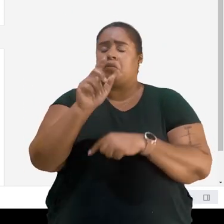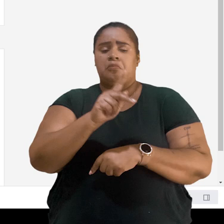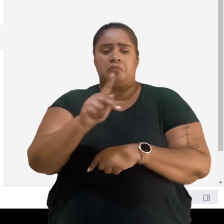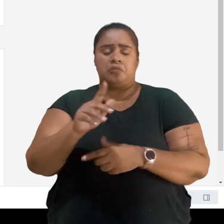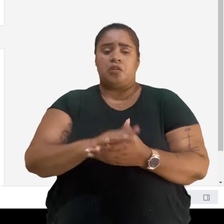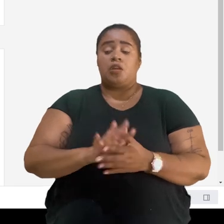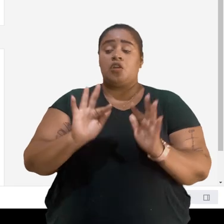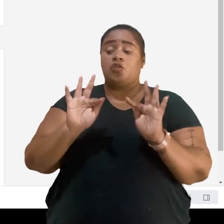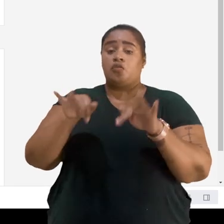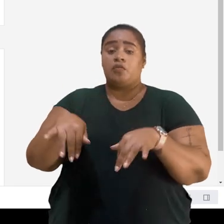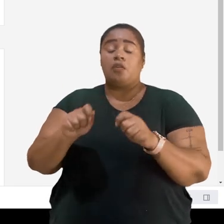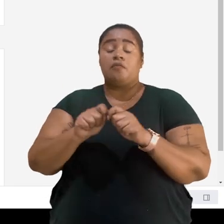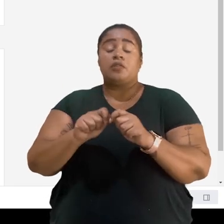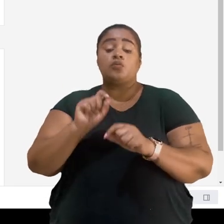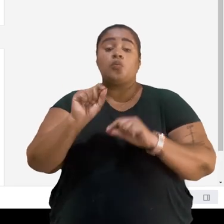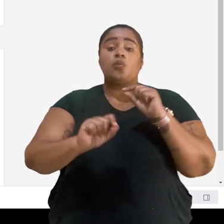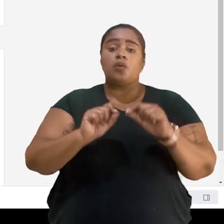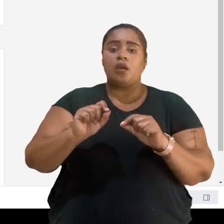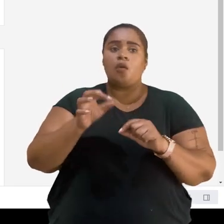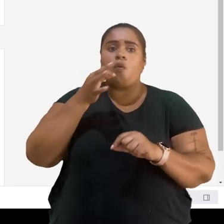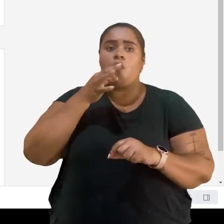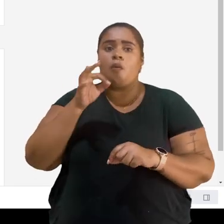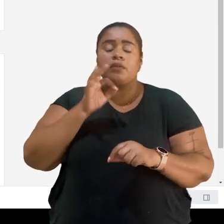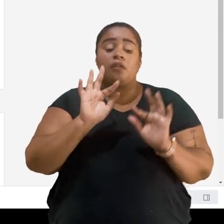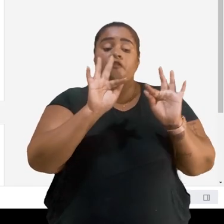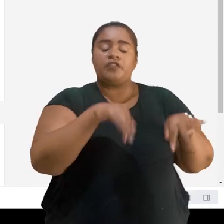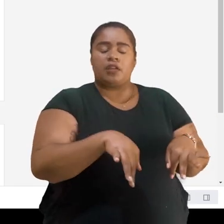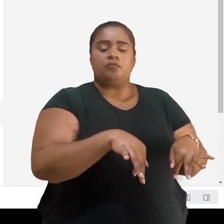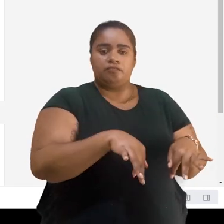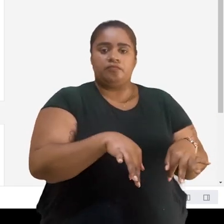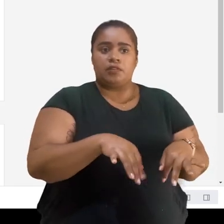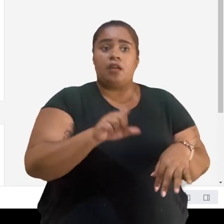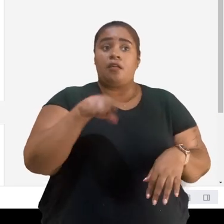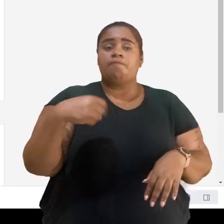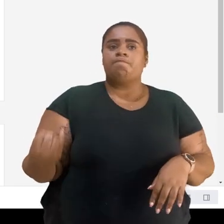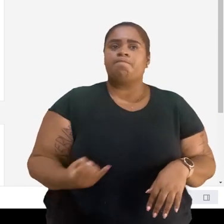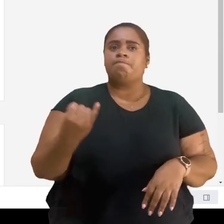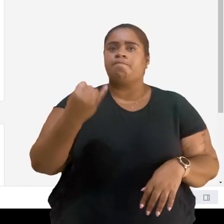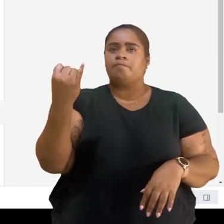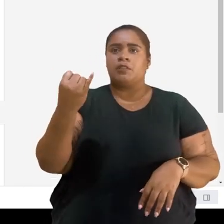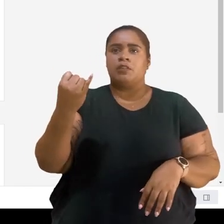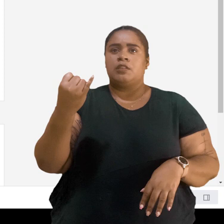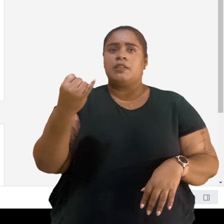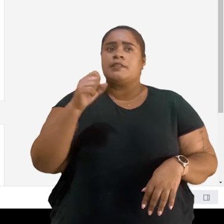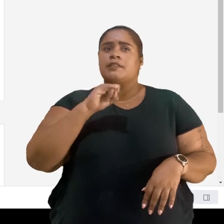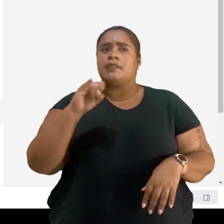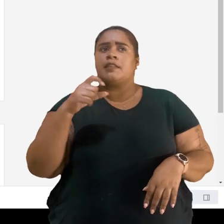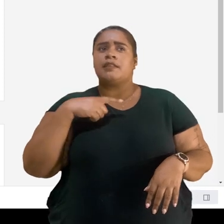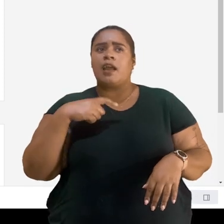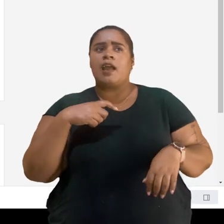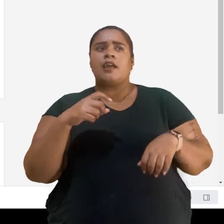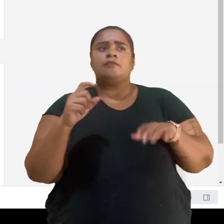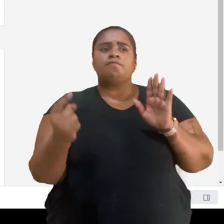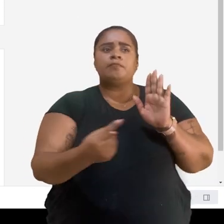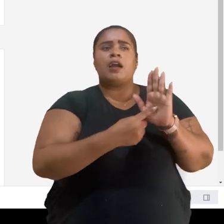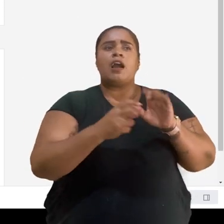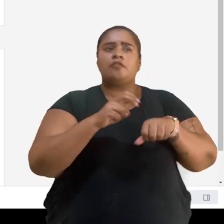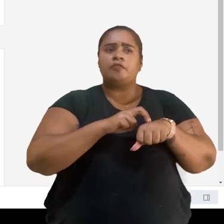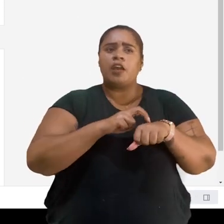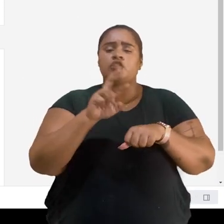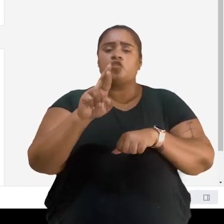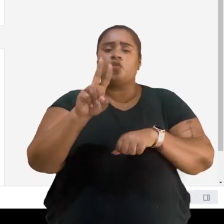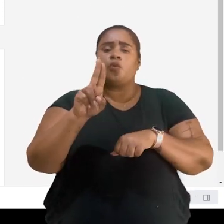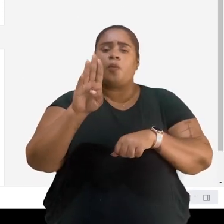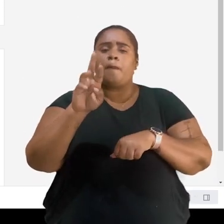opcional, e aqui no final eu faço então o meu comentário final. Importante aqui que mesmo tendo a rubrica é interessante